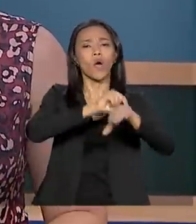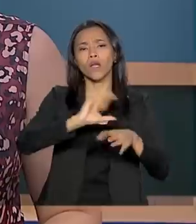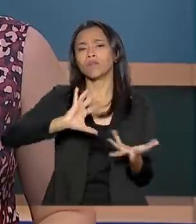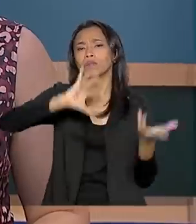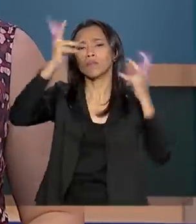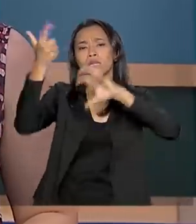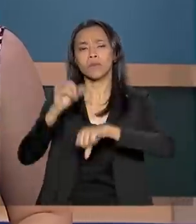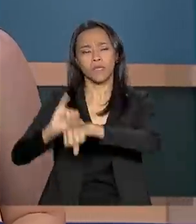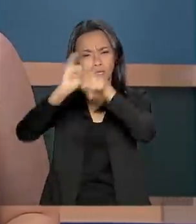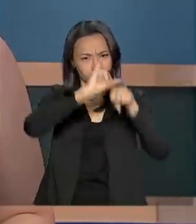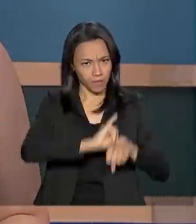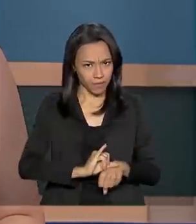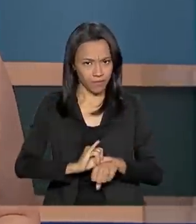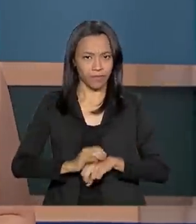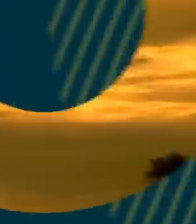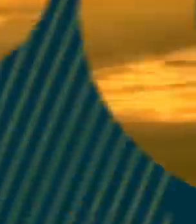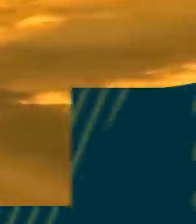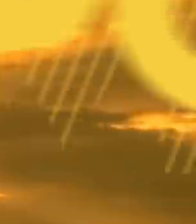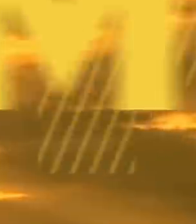fica o tempo em algumas capitais.